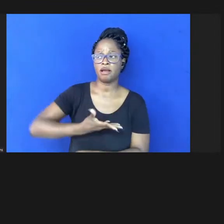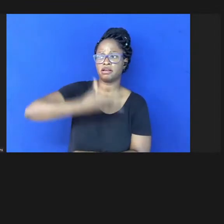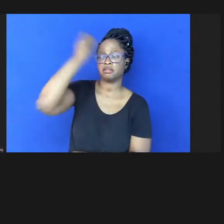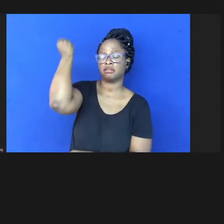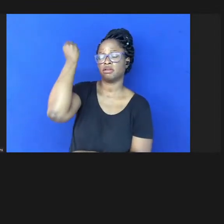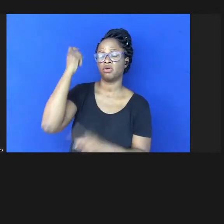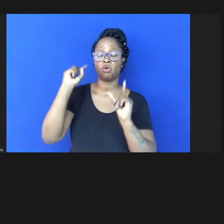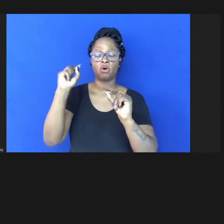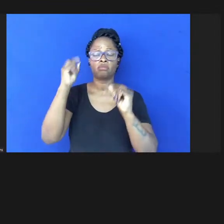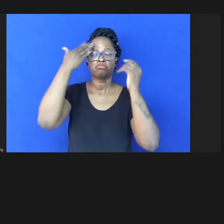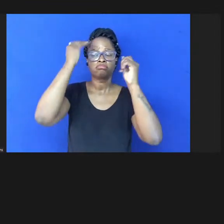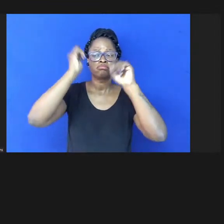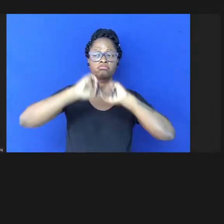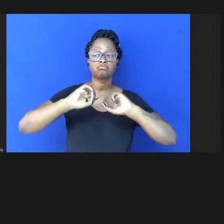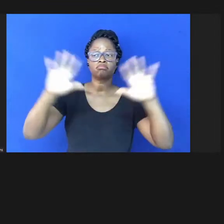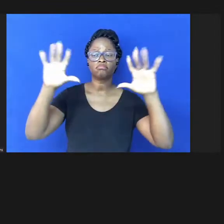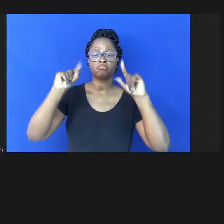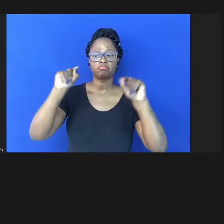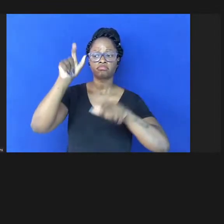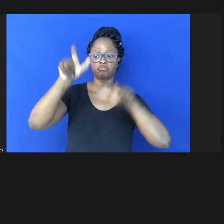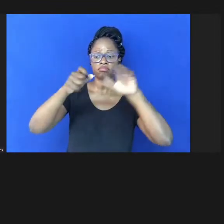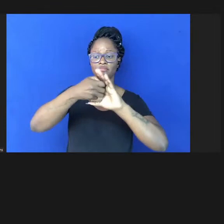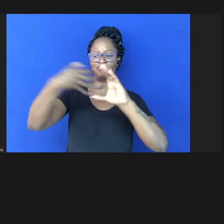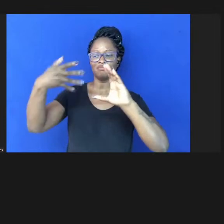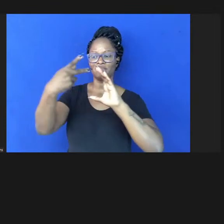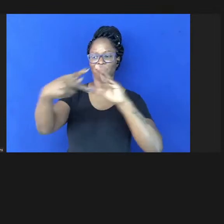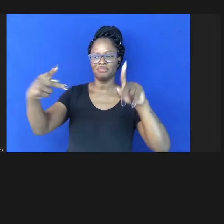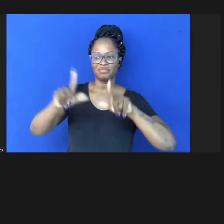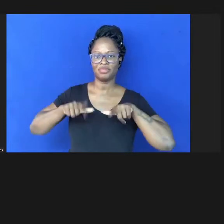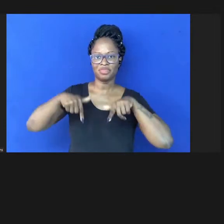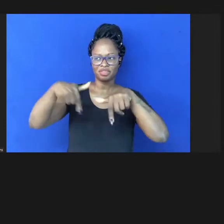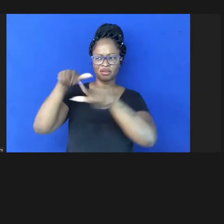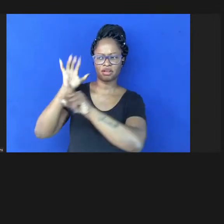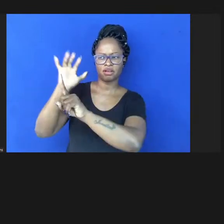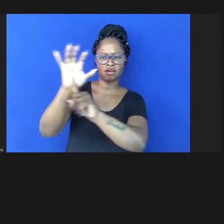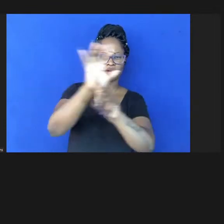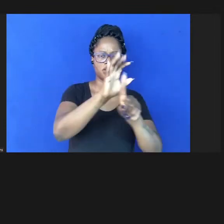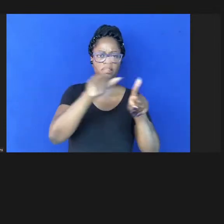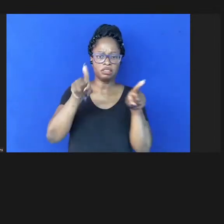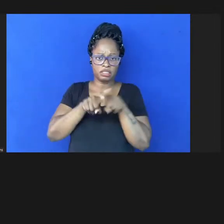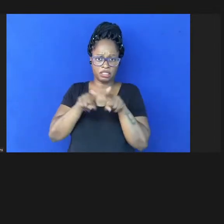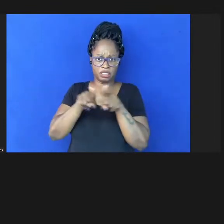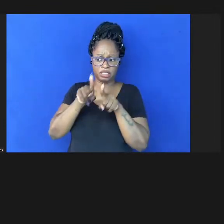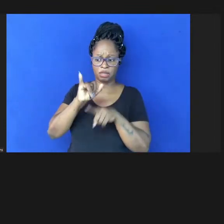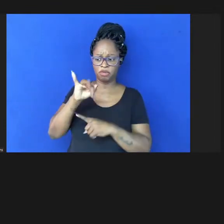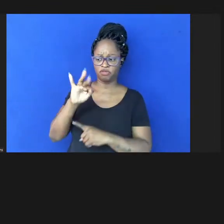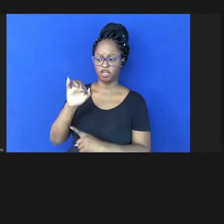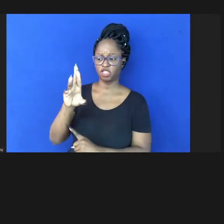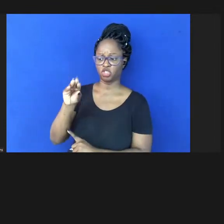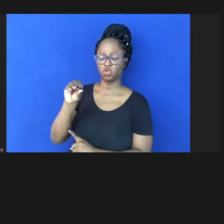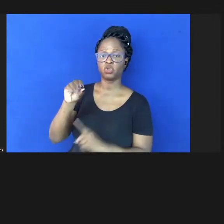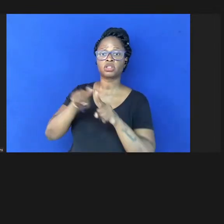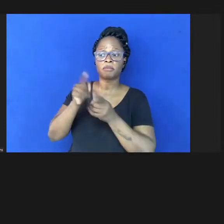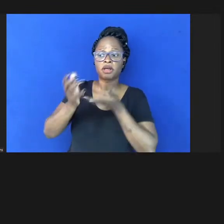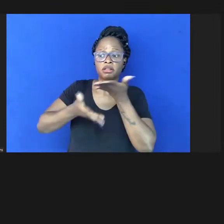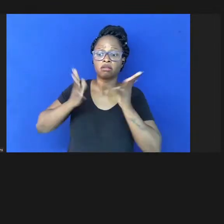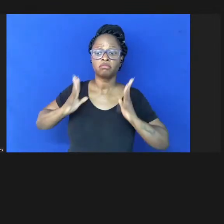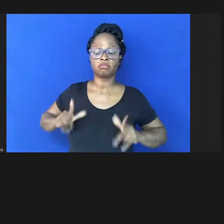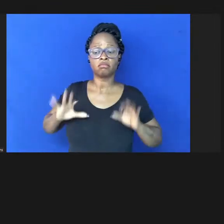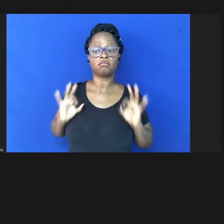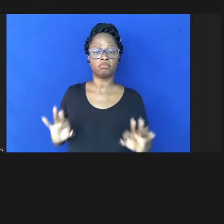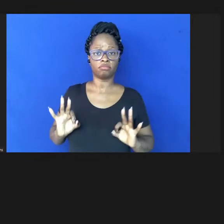entendimento da característica do agente infeccioso e também a busca por tratamentos eficazes o